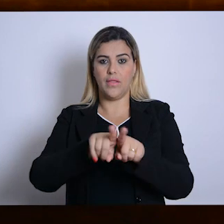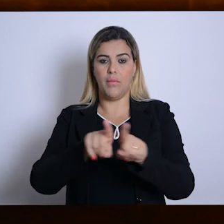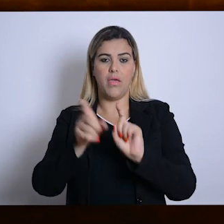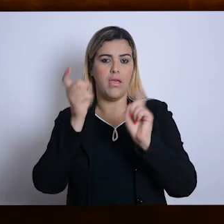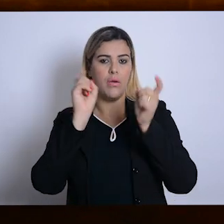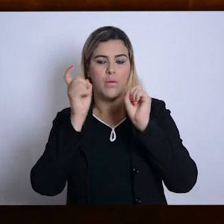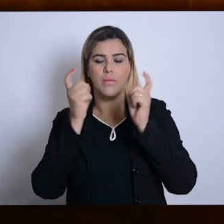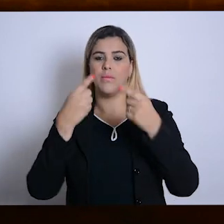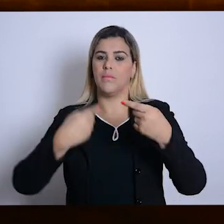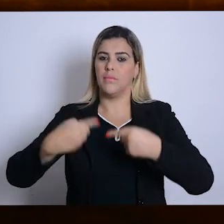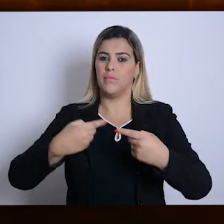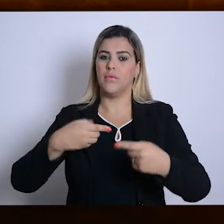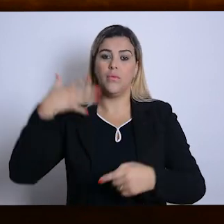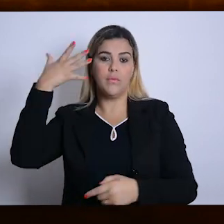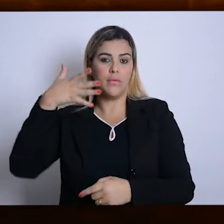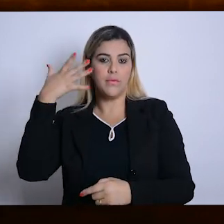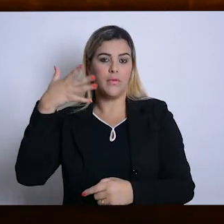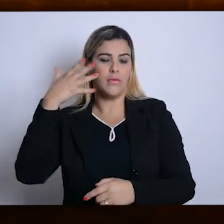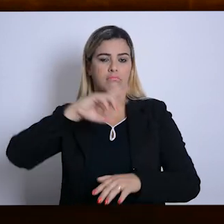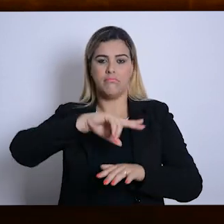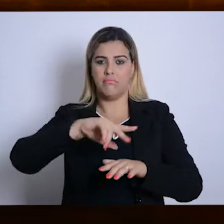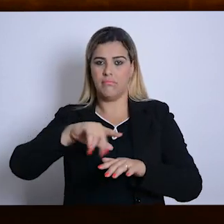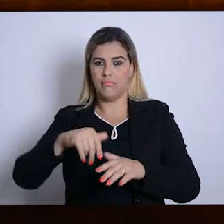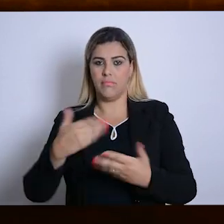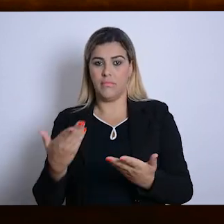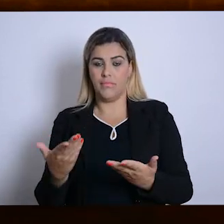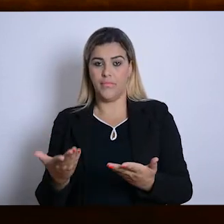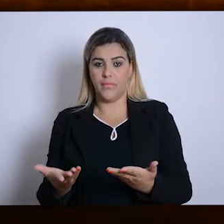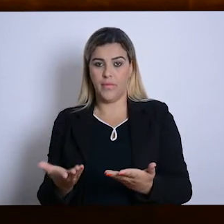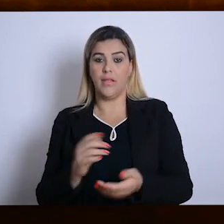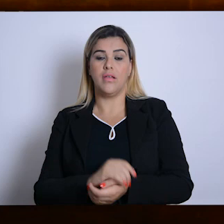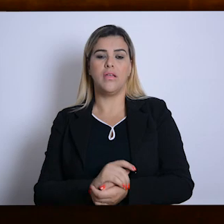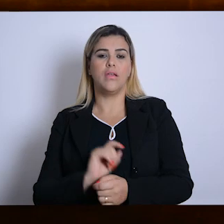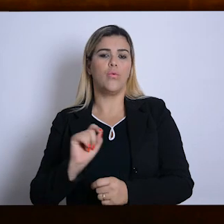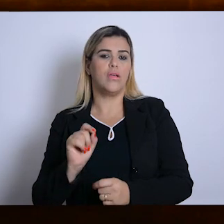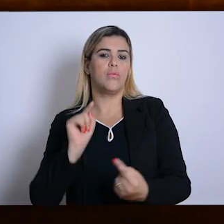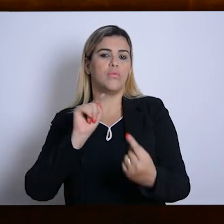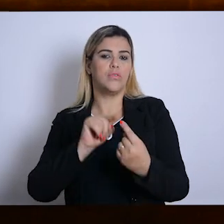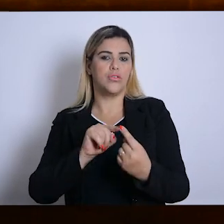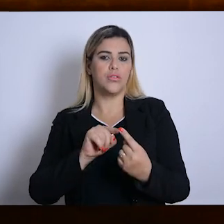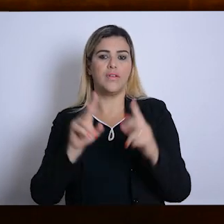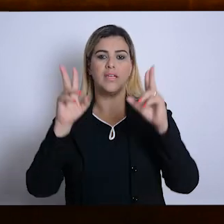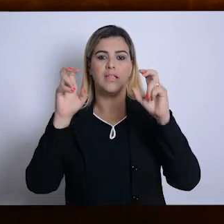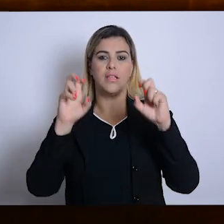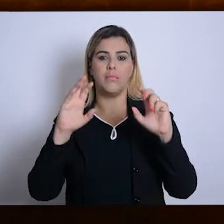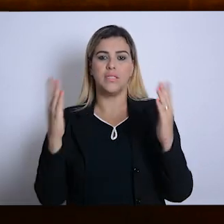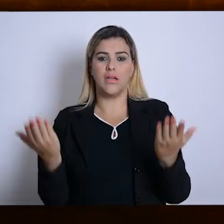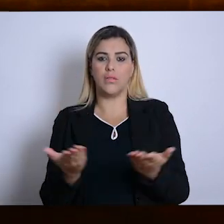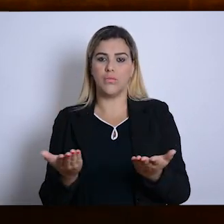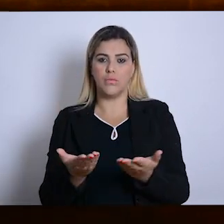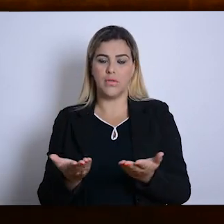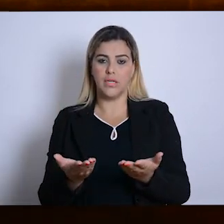de casos, palestras. E a associação, ela busca sempre temas atuais. Nos dias de hoje,